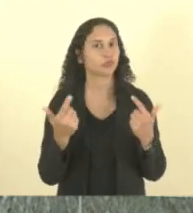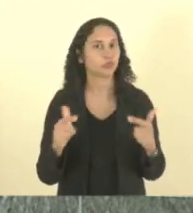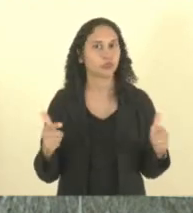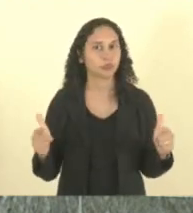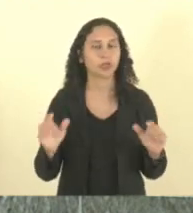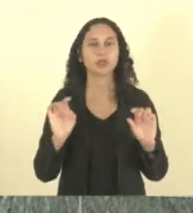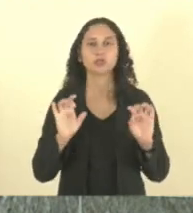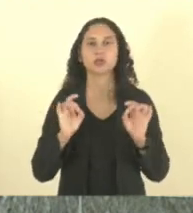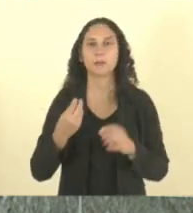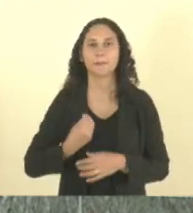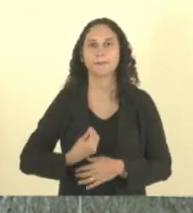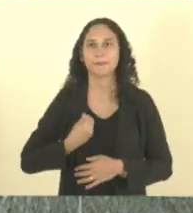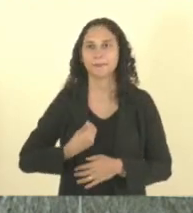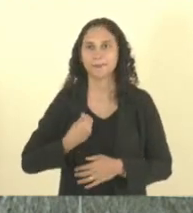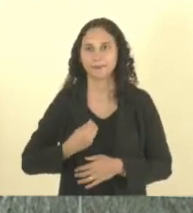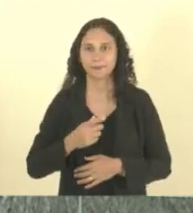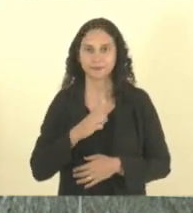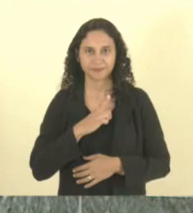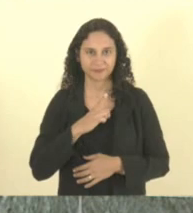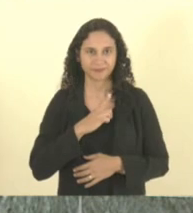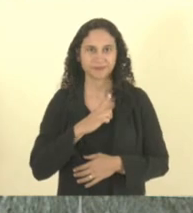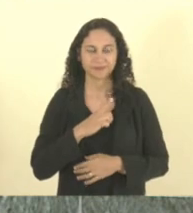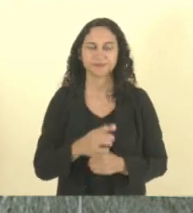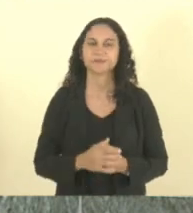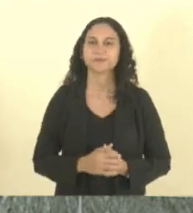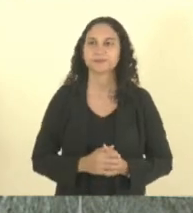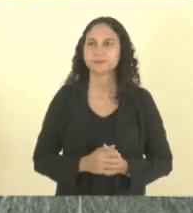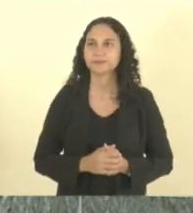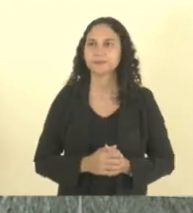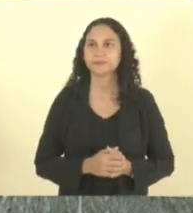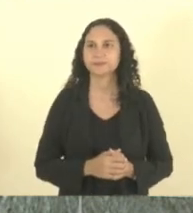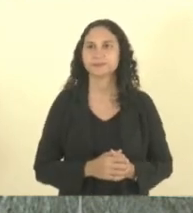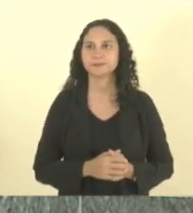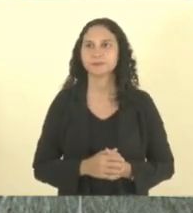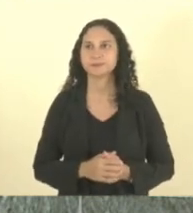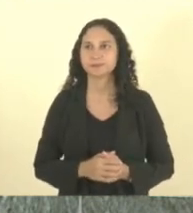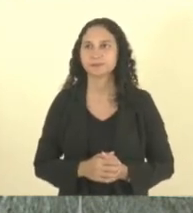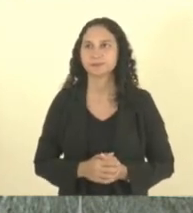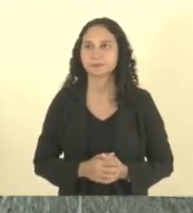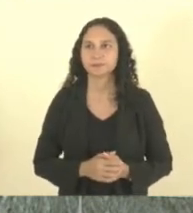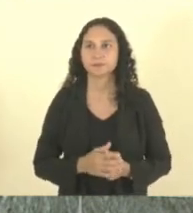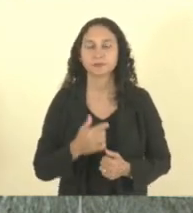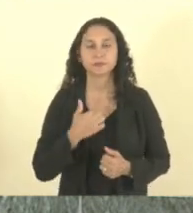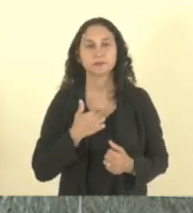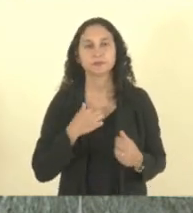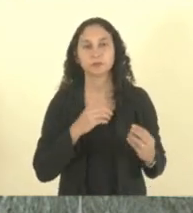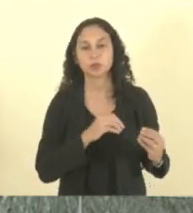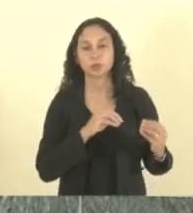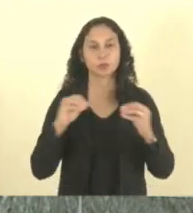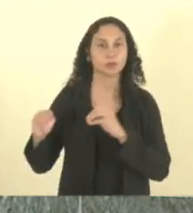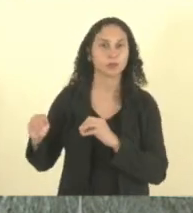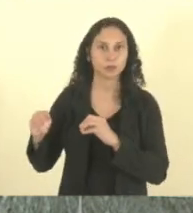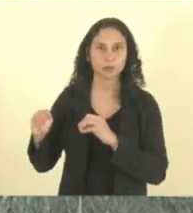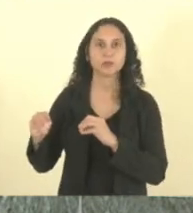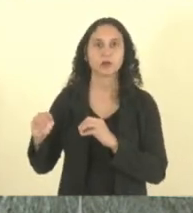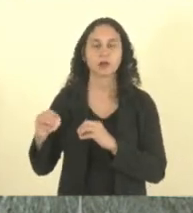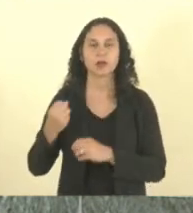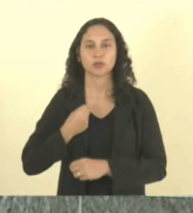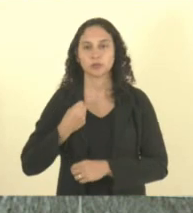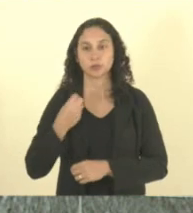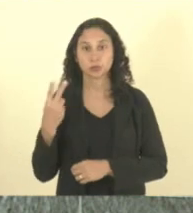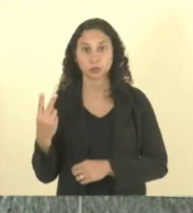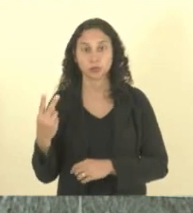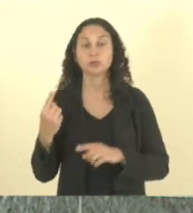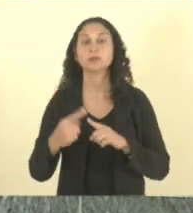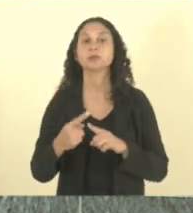presencialmente. Eu vou pular o item 2 da pauta, tendo em vista que nós vamos aguardar